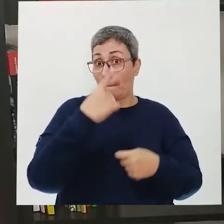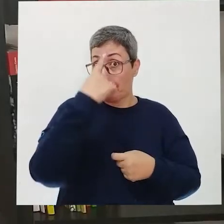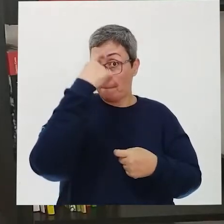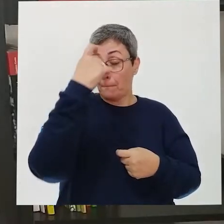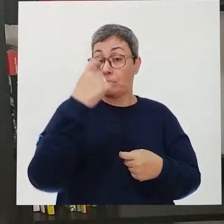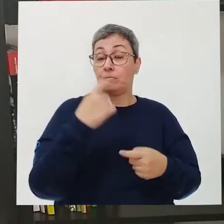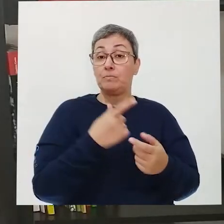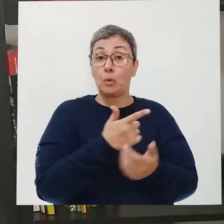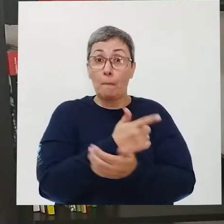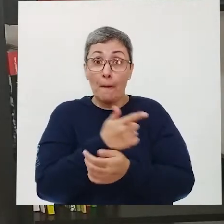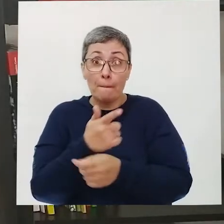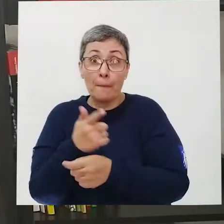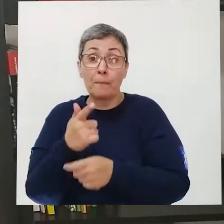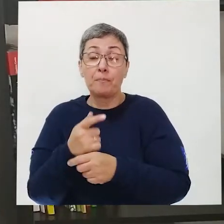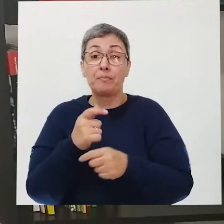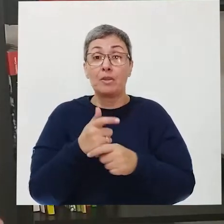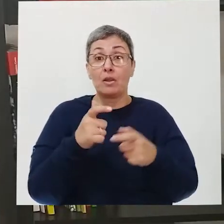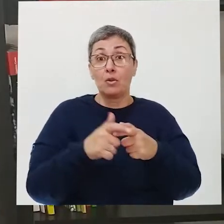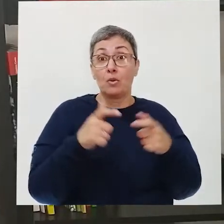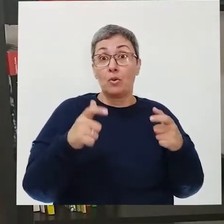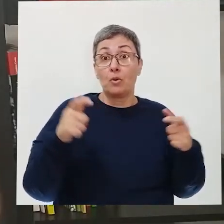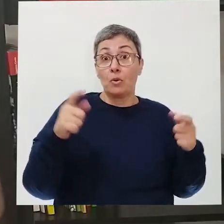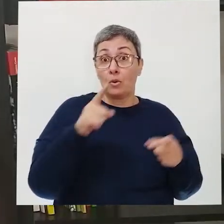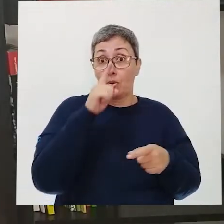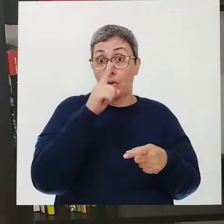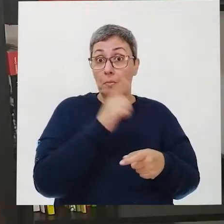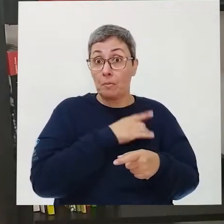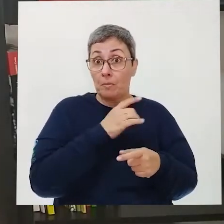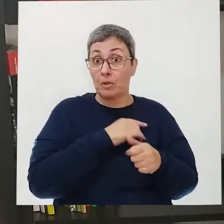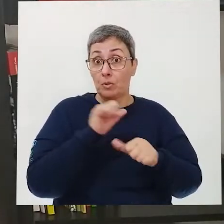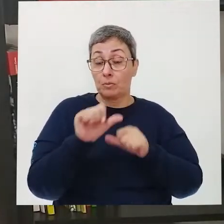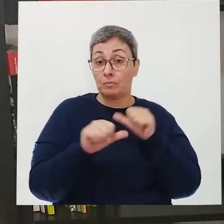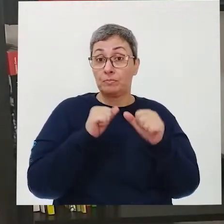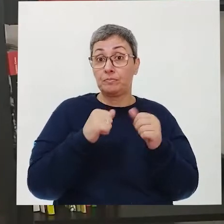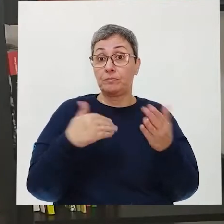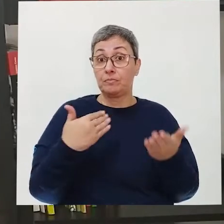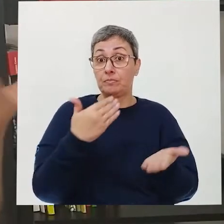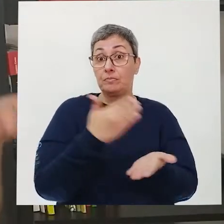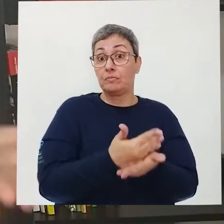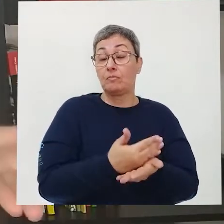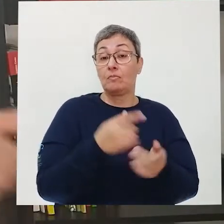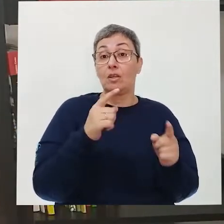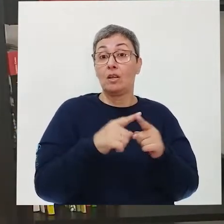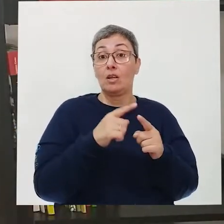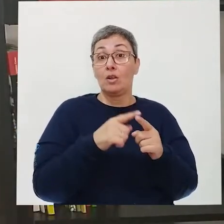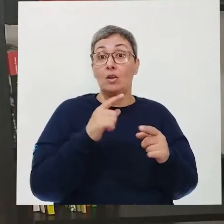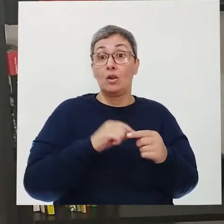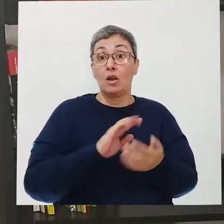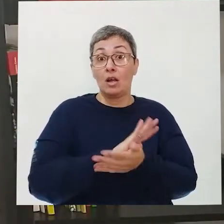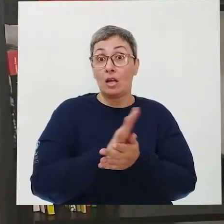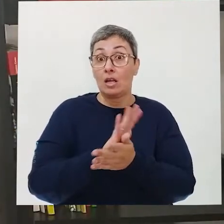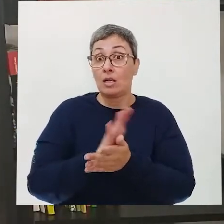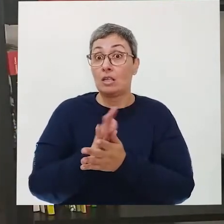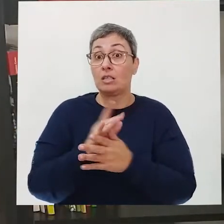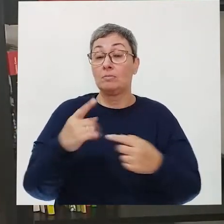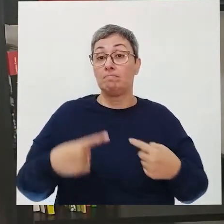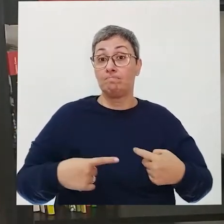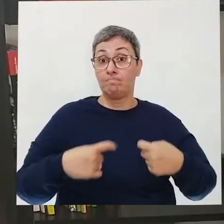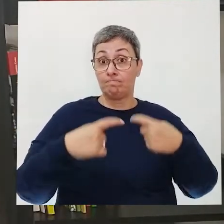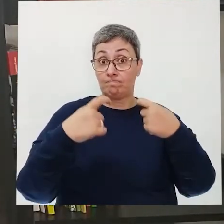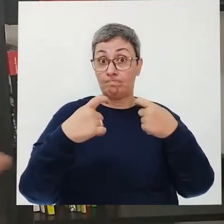A gente pode acompanhar esse medo crescente e as suas mudanças até chegar nos atos terroristas e nas guerras.